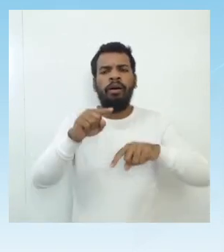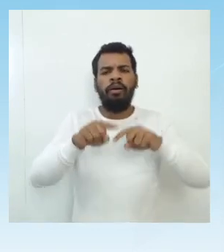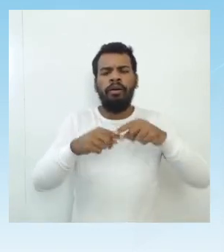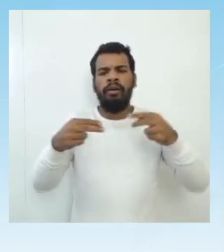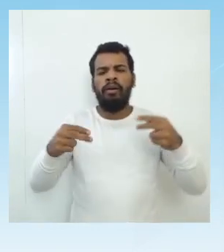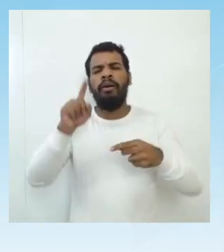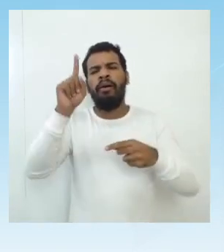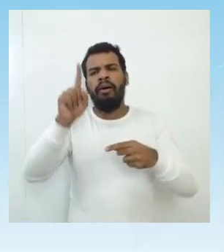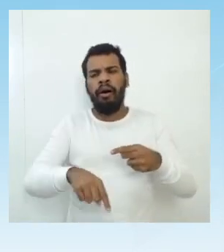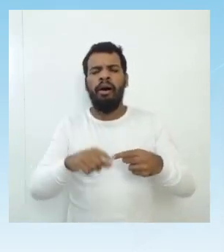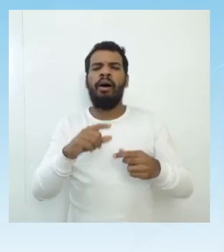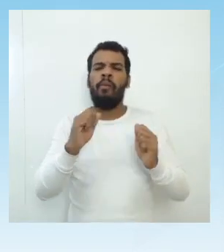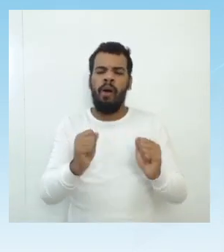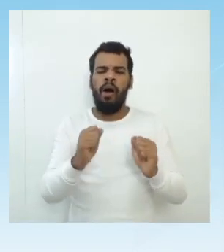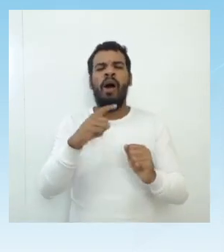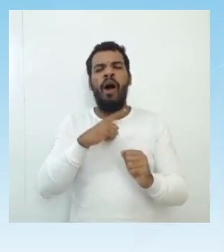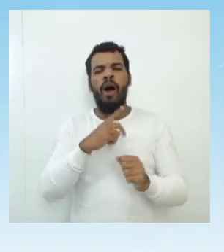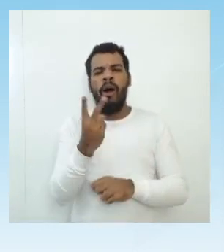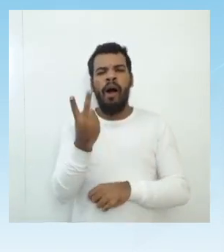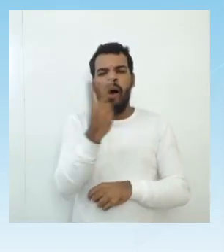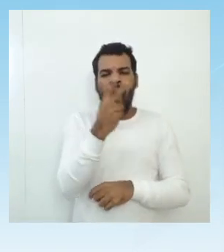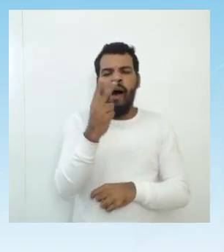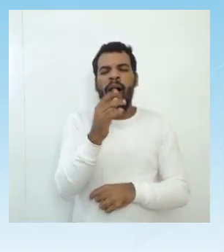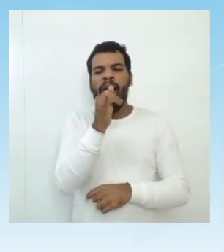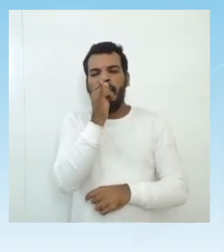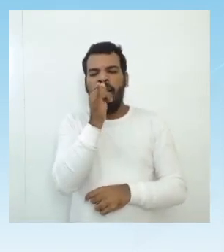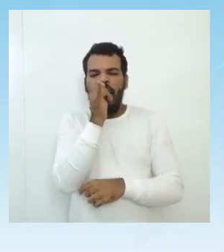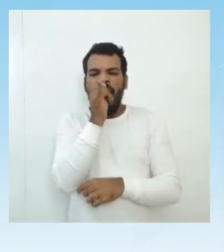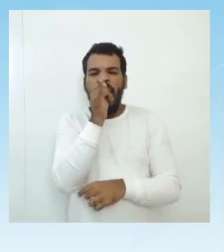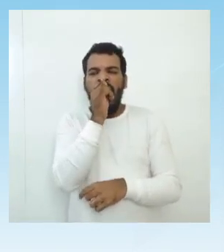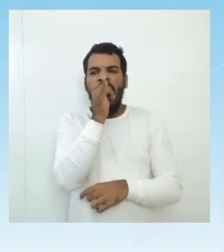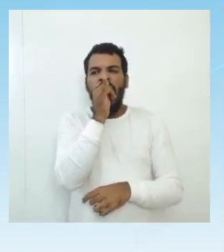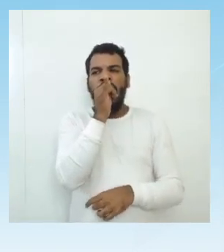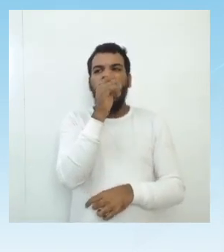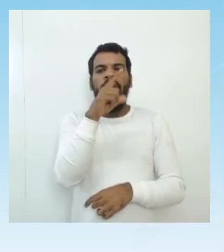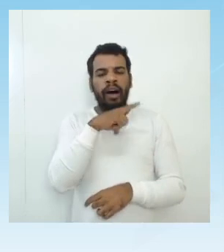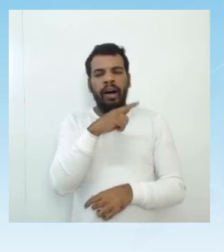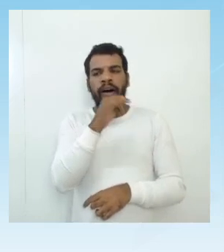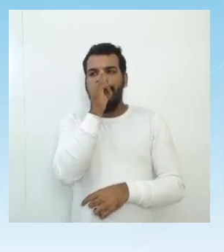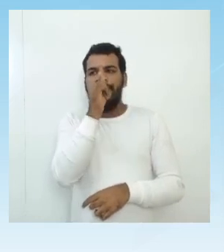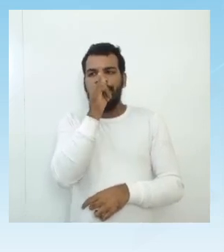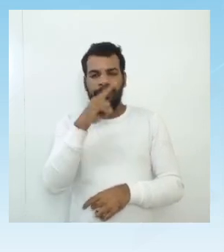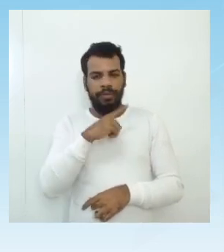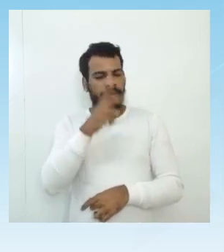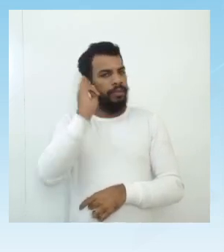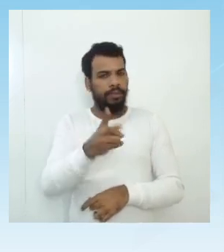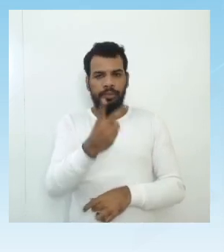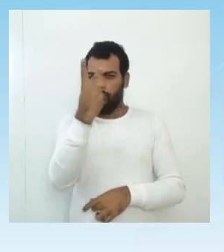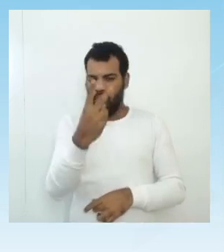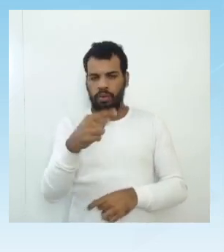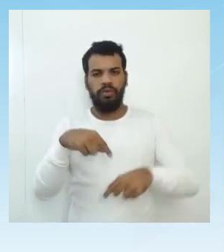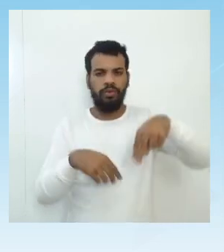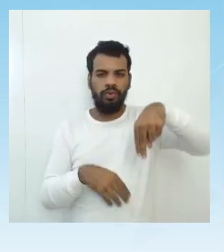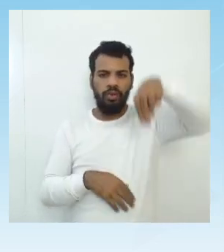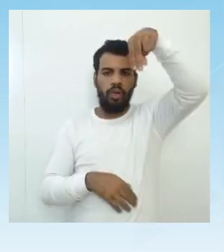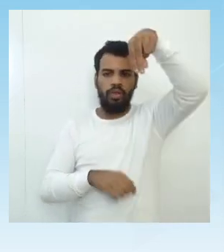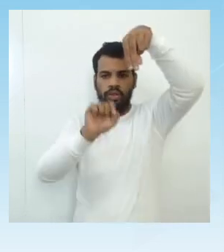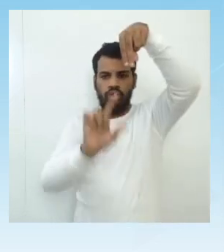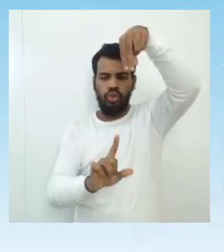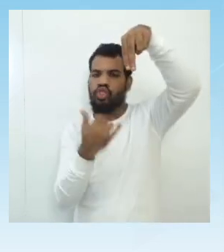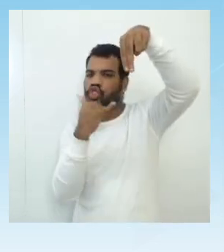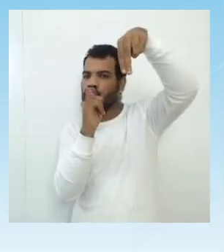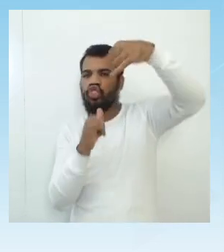bipolar, ou seja, tem sempre dois polos magnéticos, norte e sul. Dessa maneira aí, a